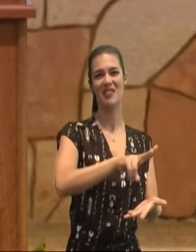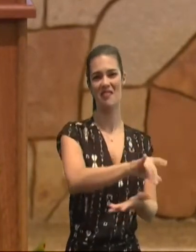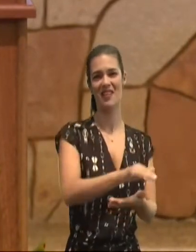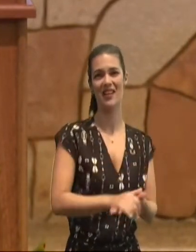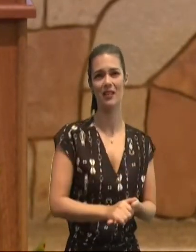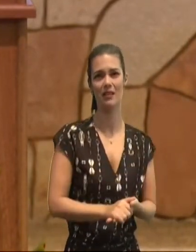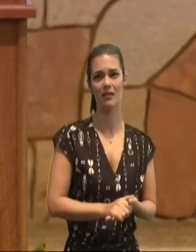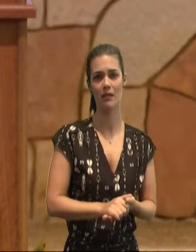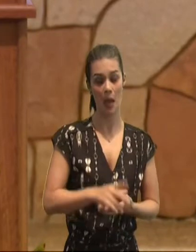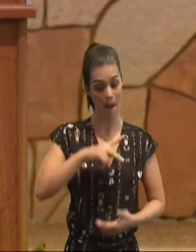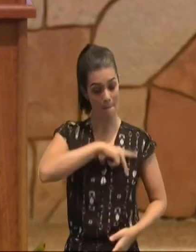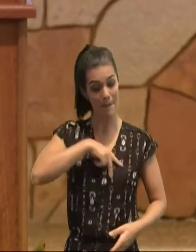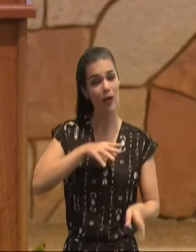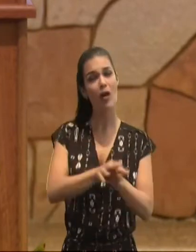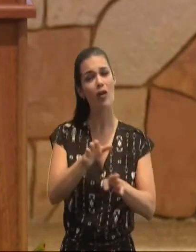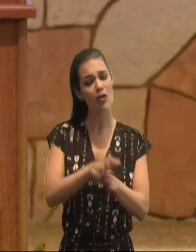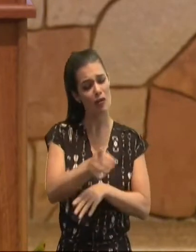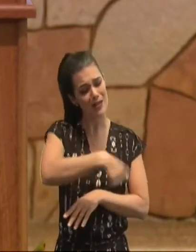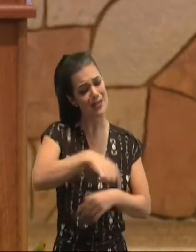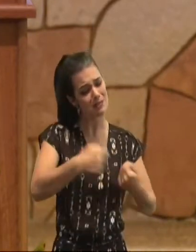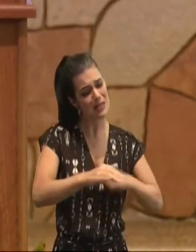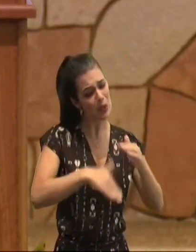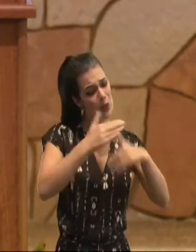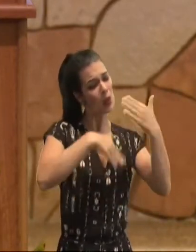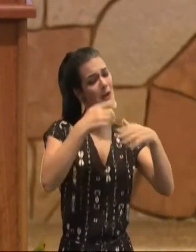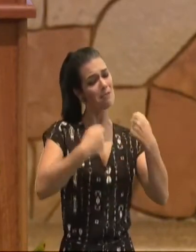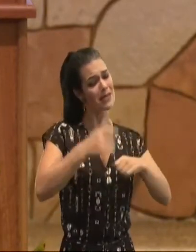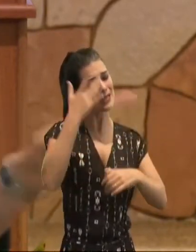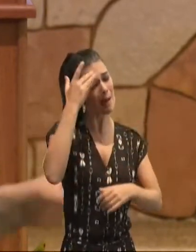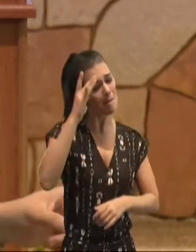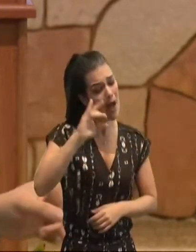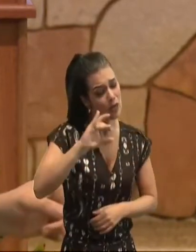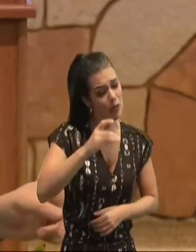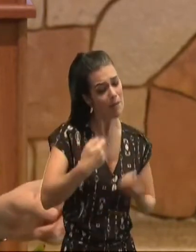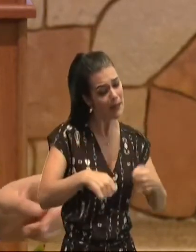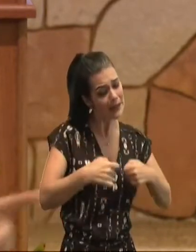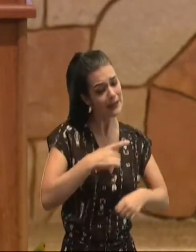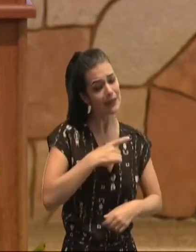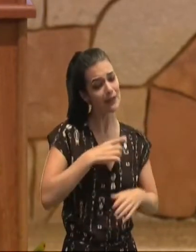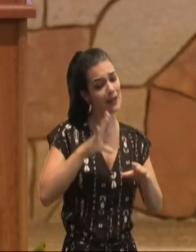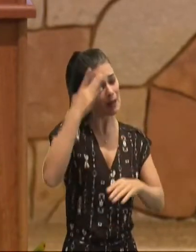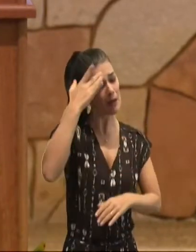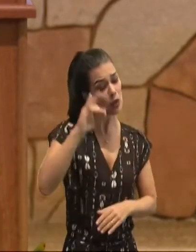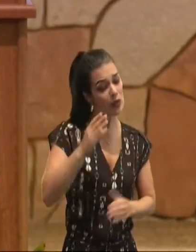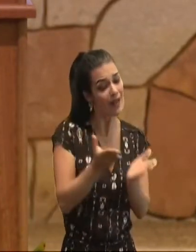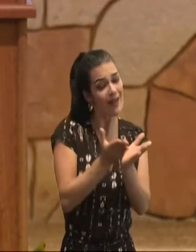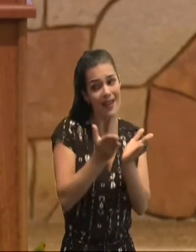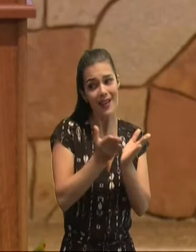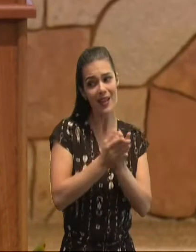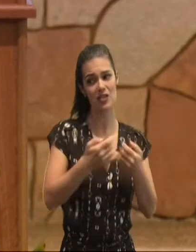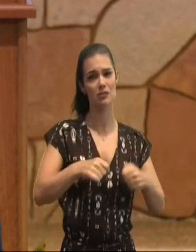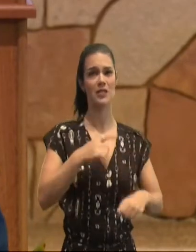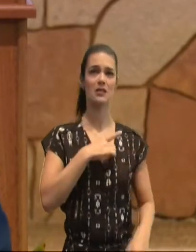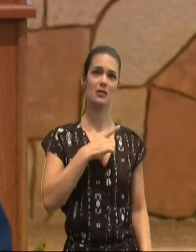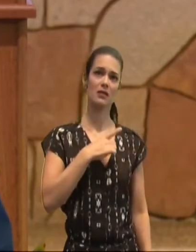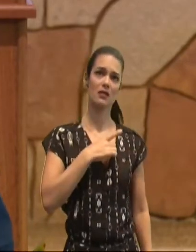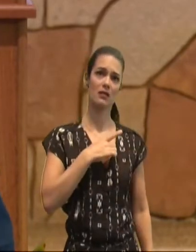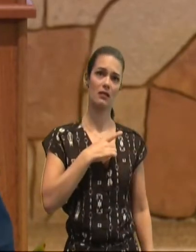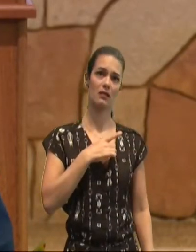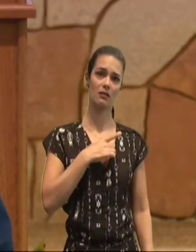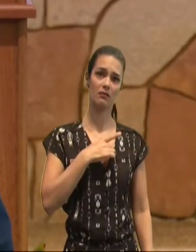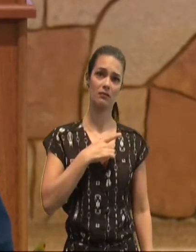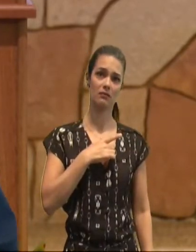maturidade, agora, que eles, crescessem, e não fossem, imaturos, e se voltassem, aos rudimentos, da fé,